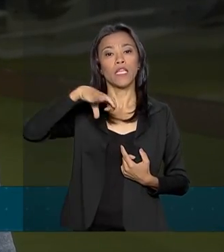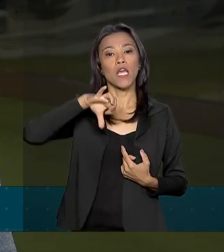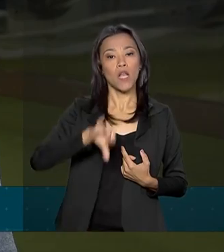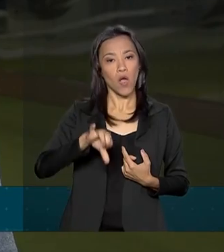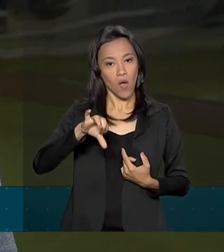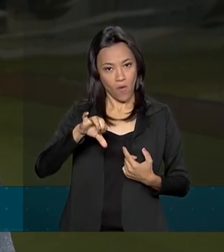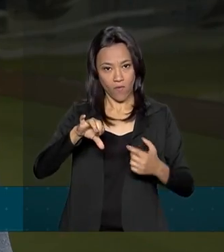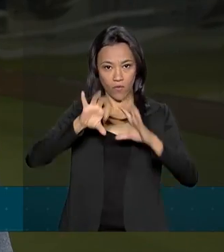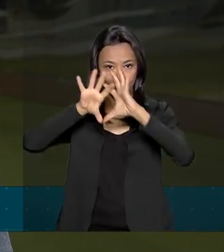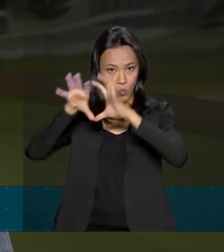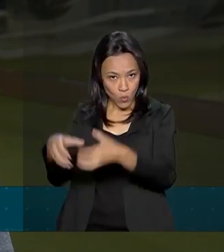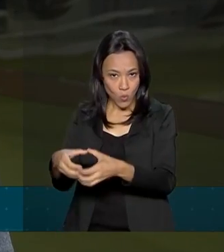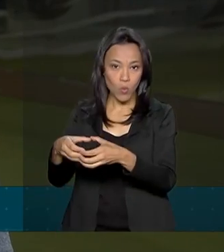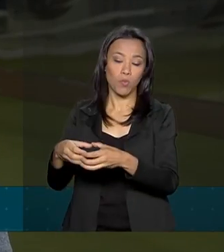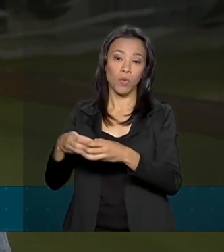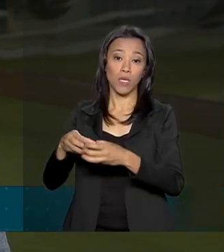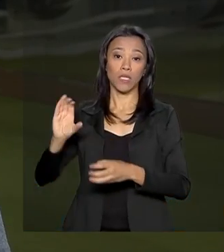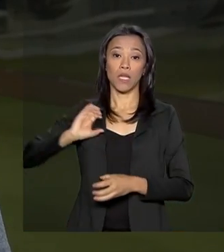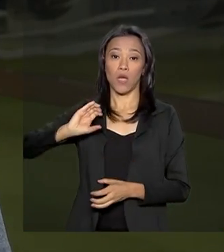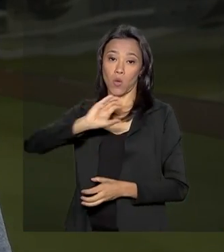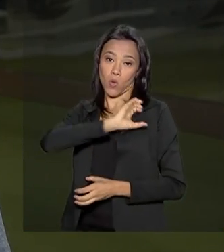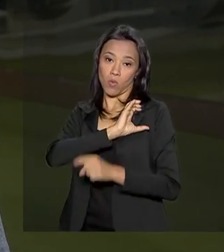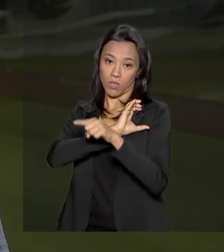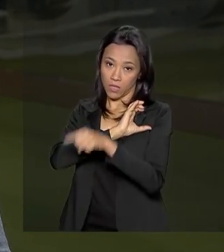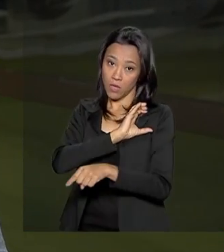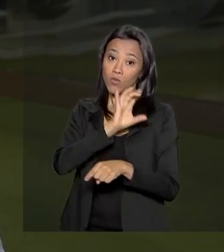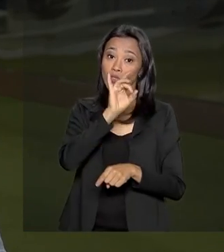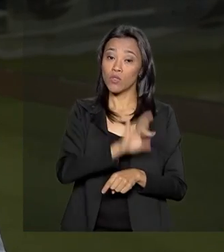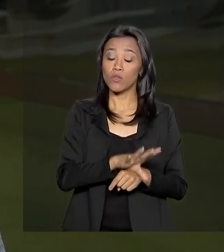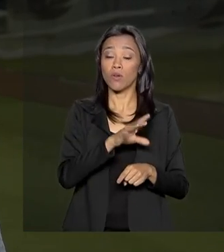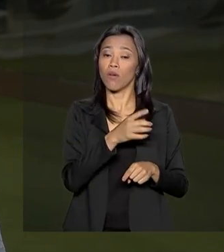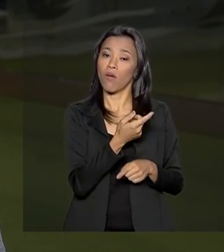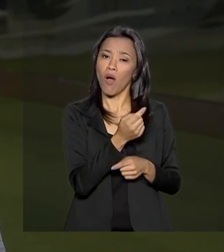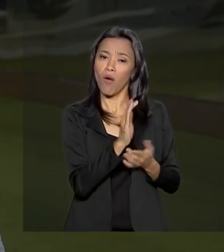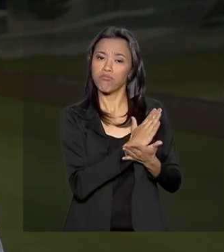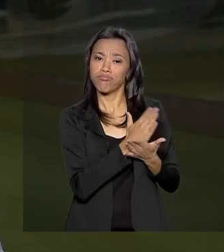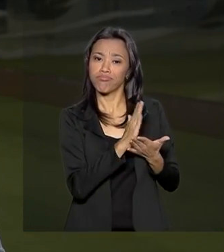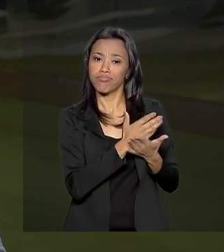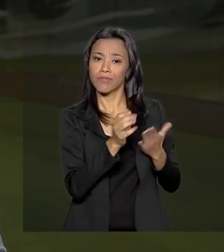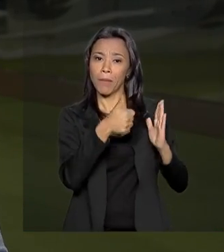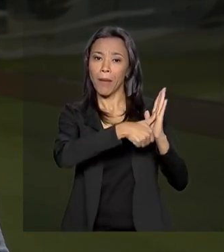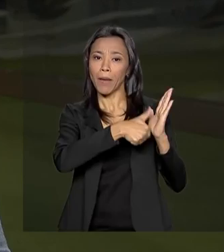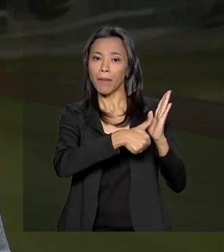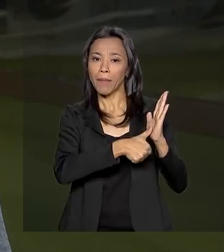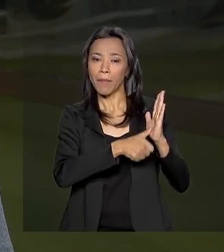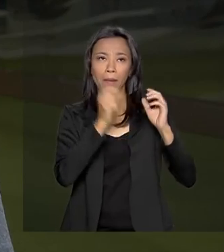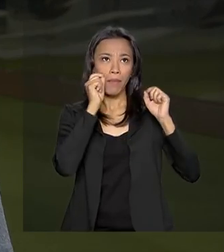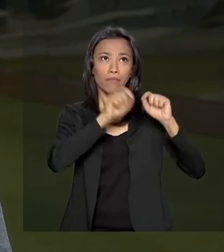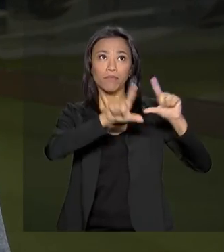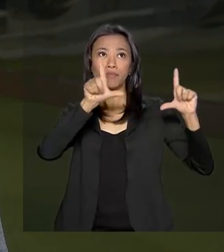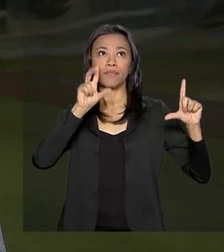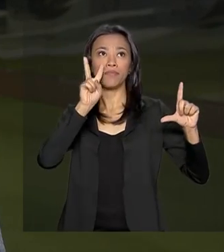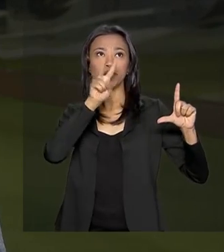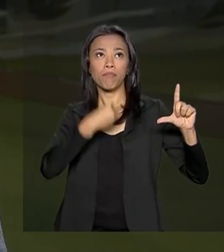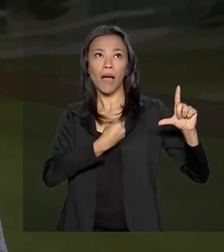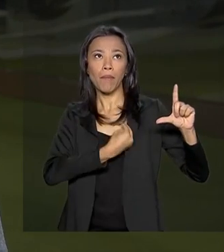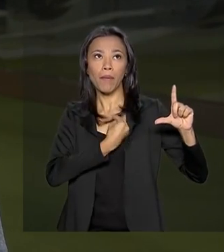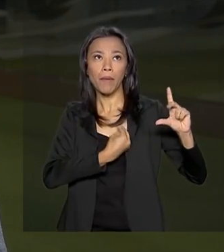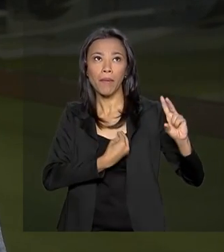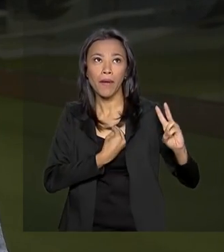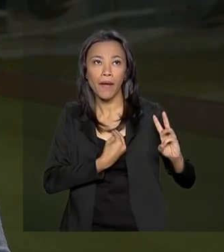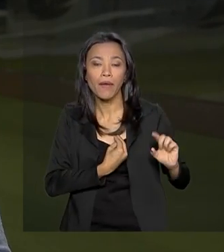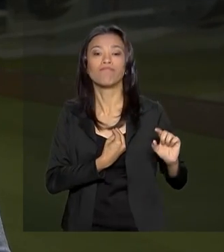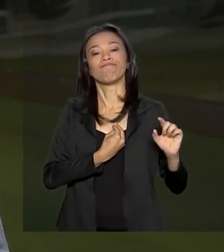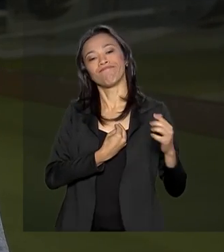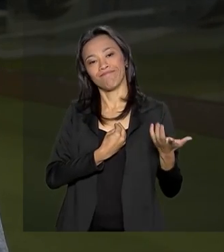da comissão, apenas 18 registraram presença no painel e são necessários pelo menos 25 para abrir os trabalhos. A ideia é colocar em